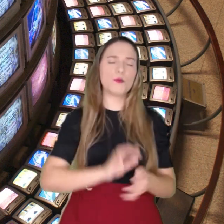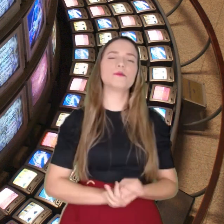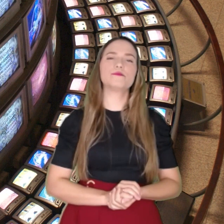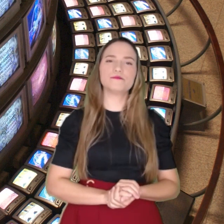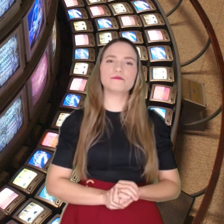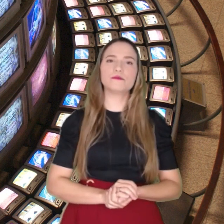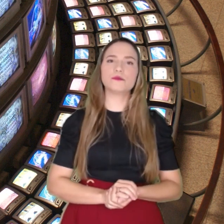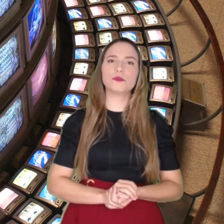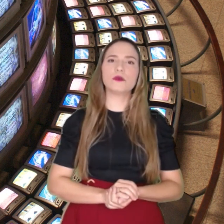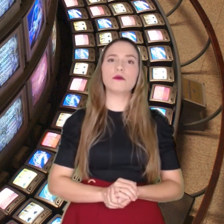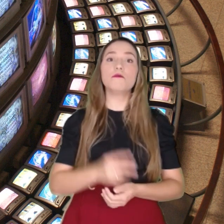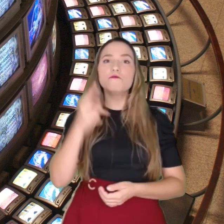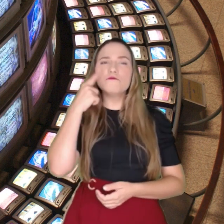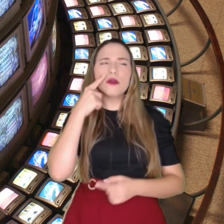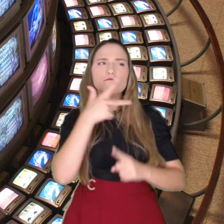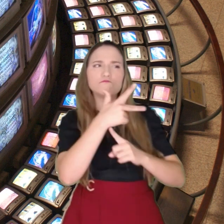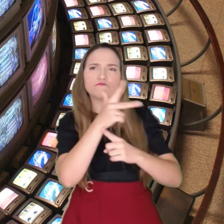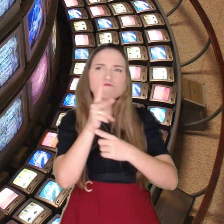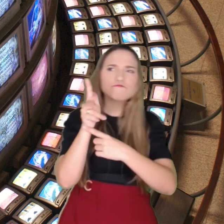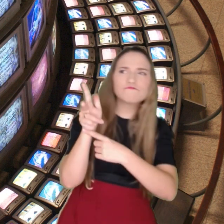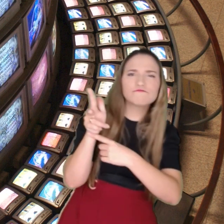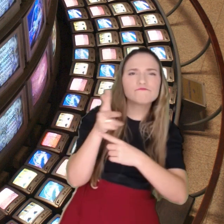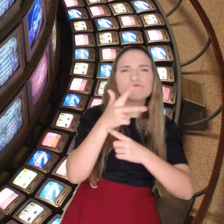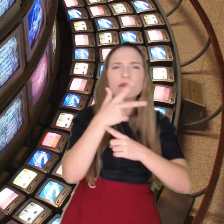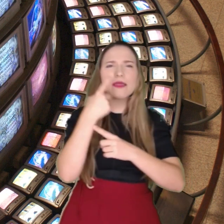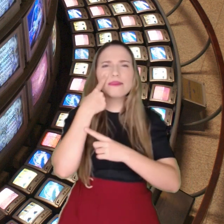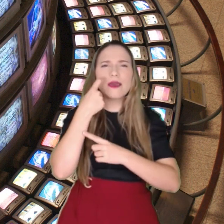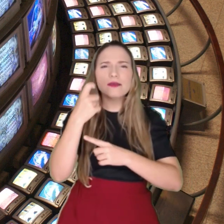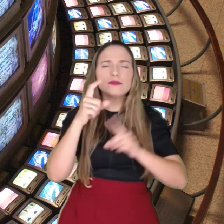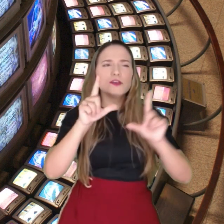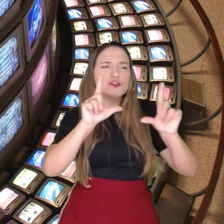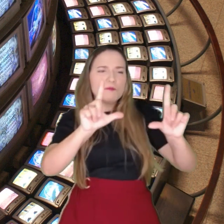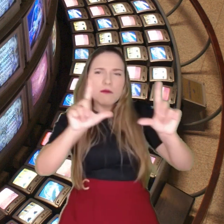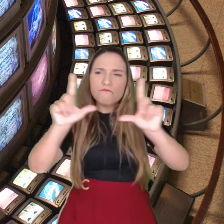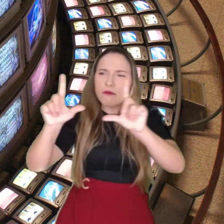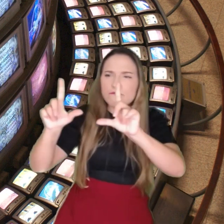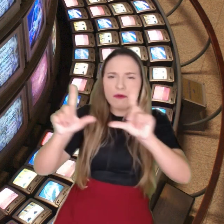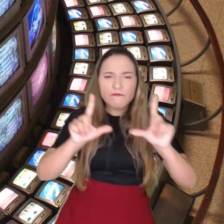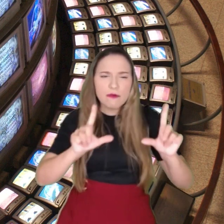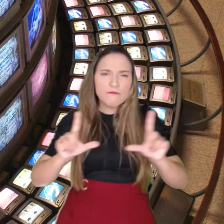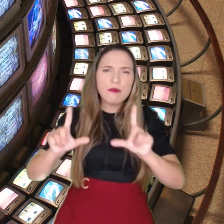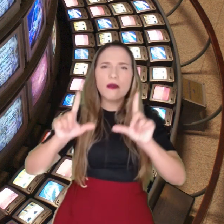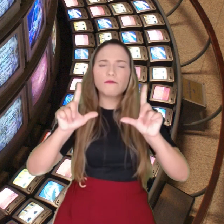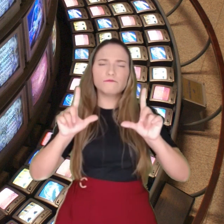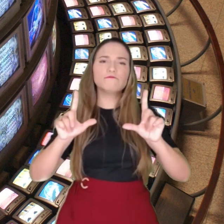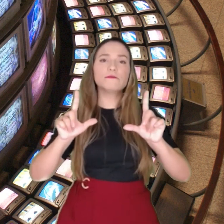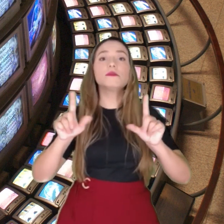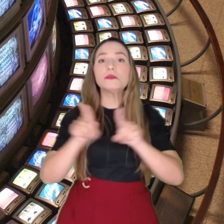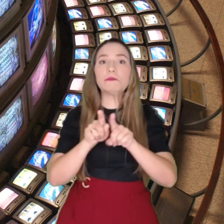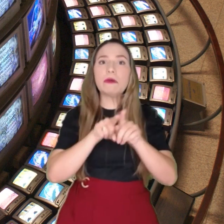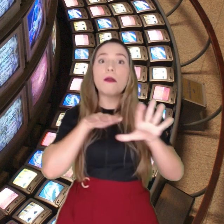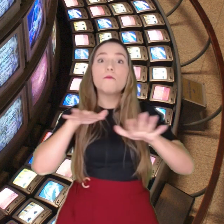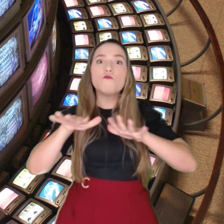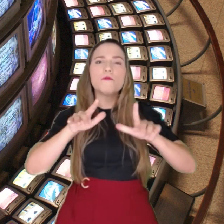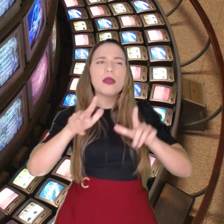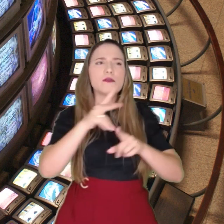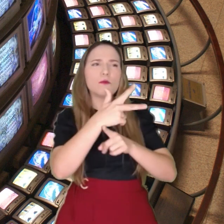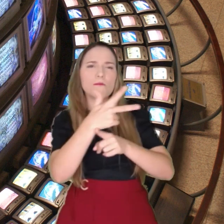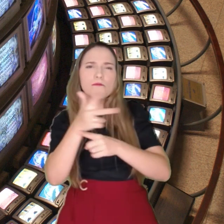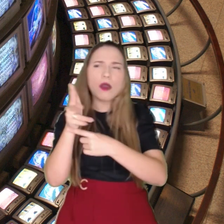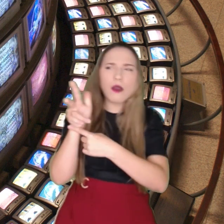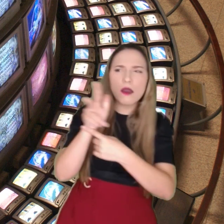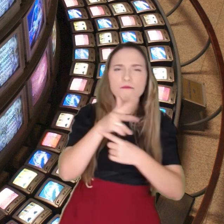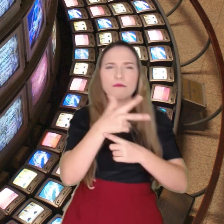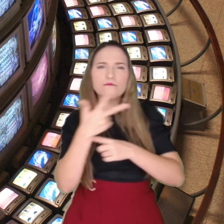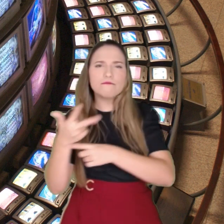Considere ângulos interessantes, enquadramentos incomuns e movimentos de câmeras